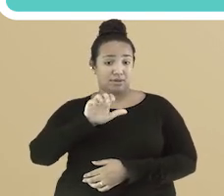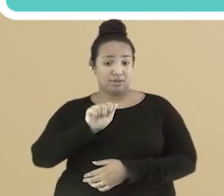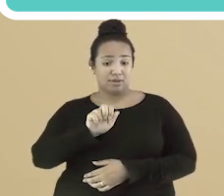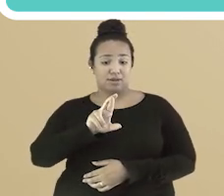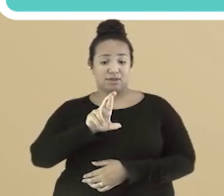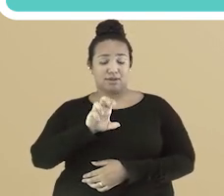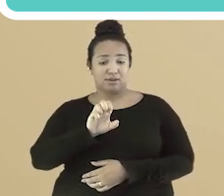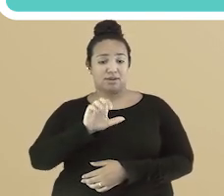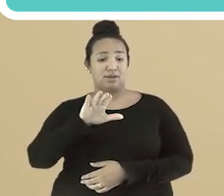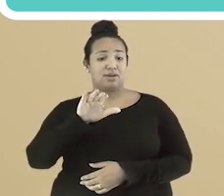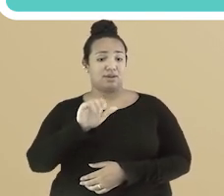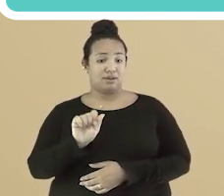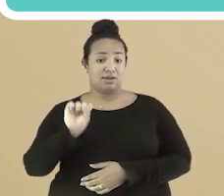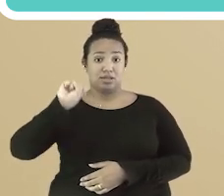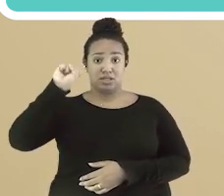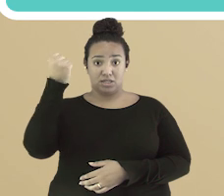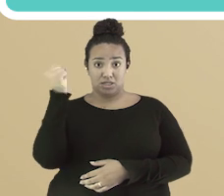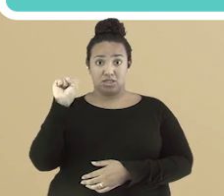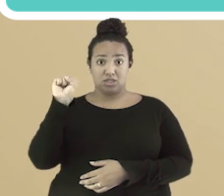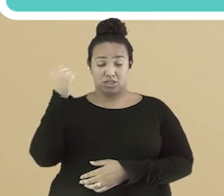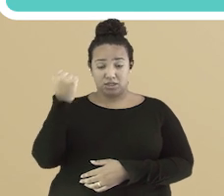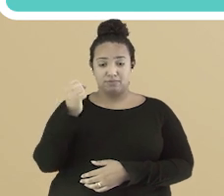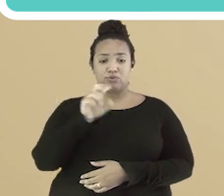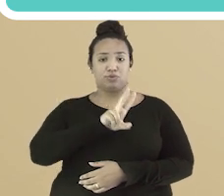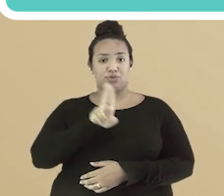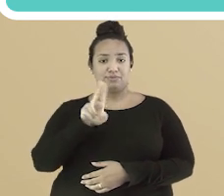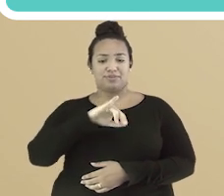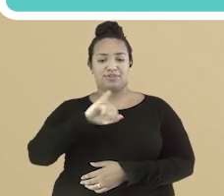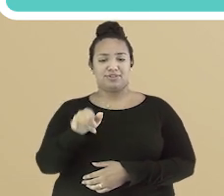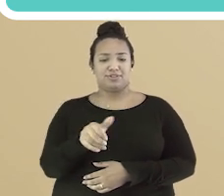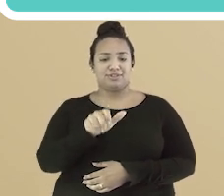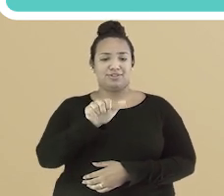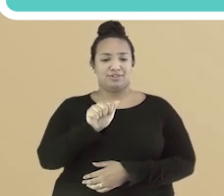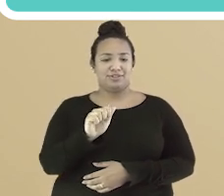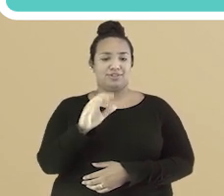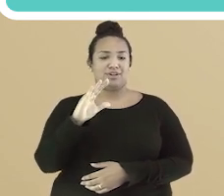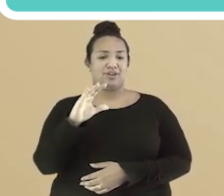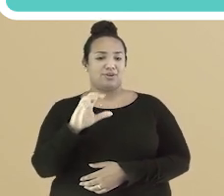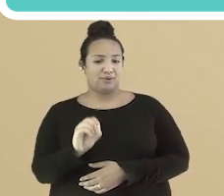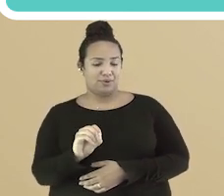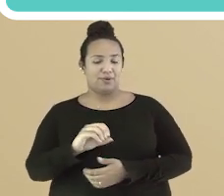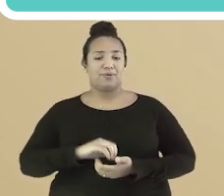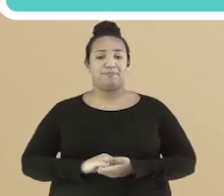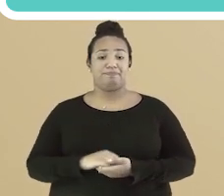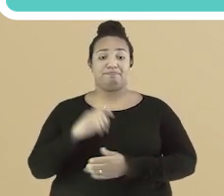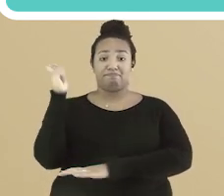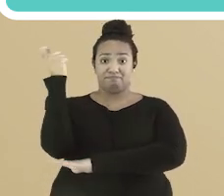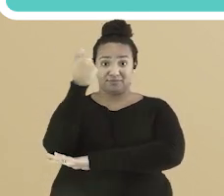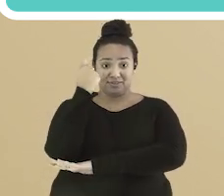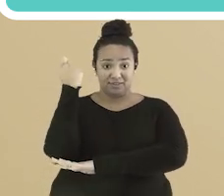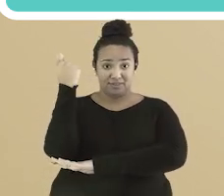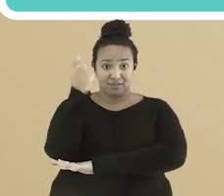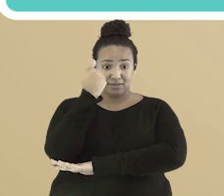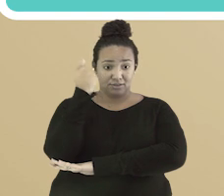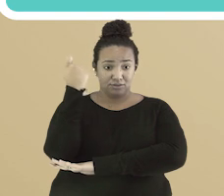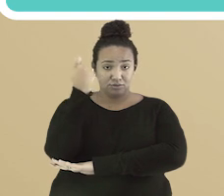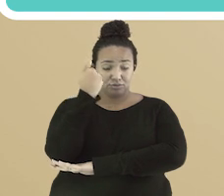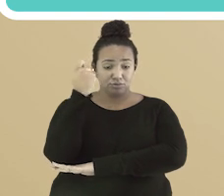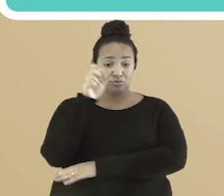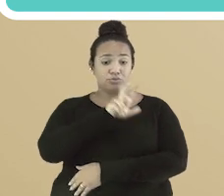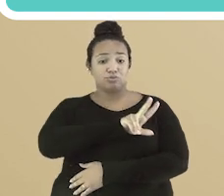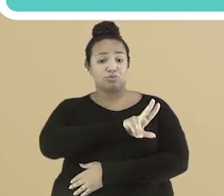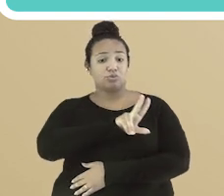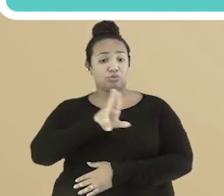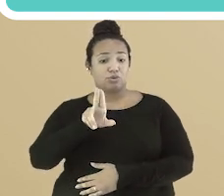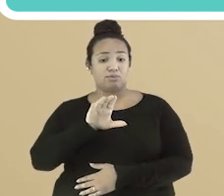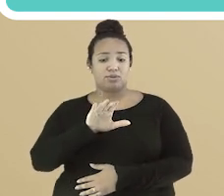Os sergibanos chamam de jacó. Os paraibanos, de pão aguado. Em Santa Catarina,